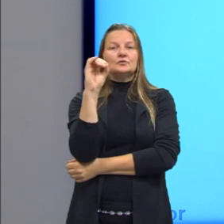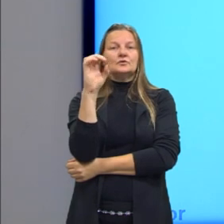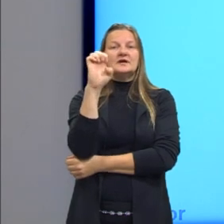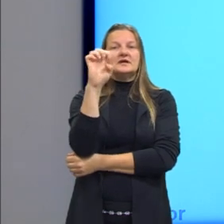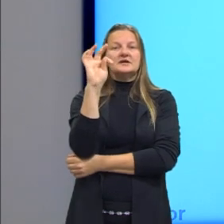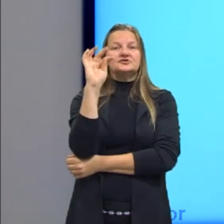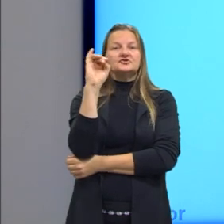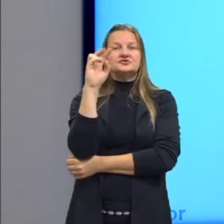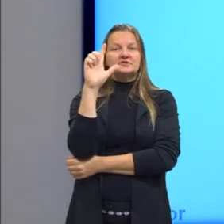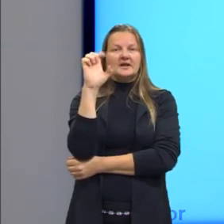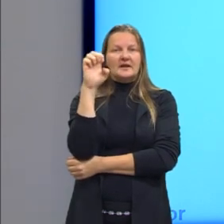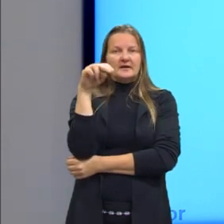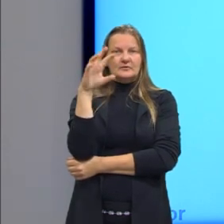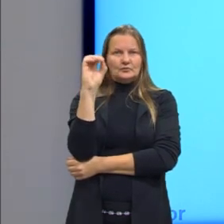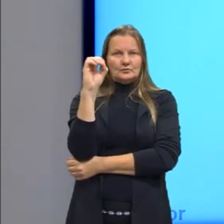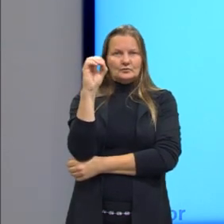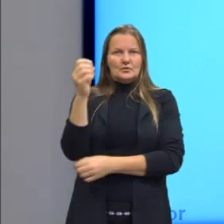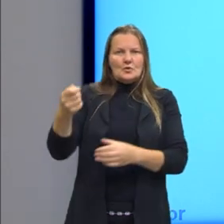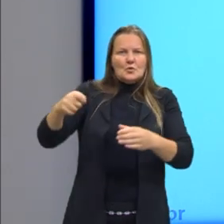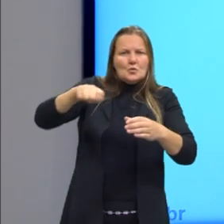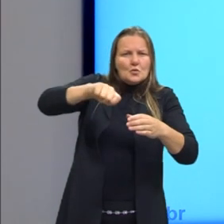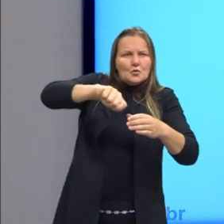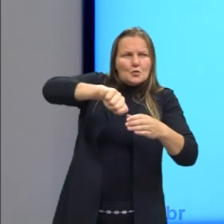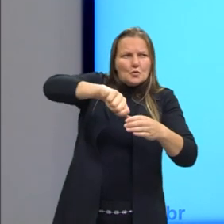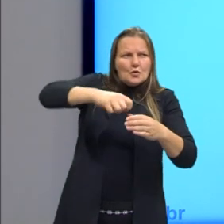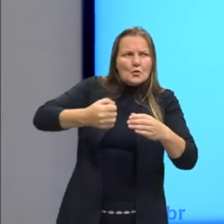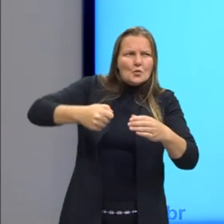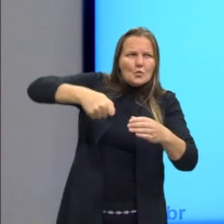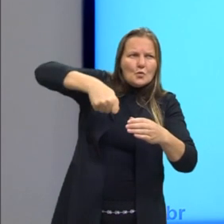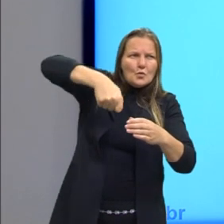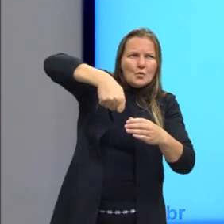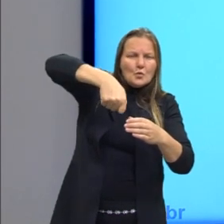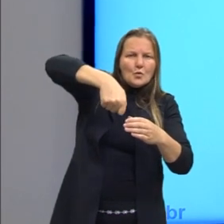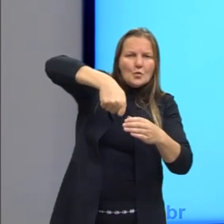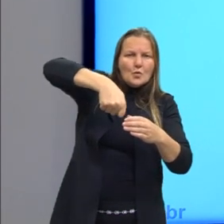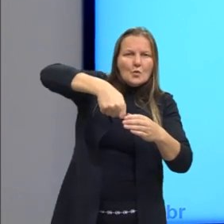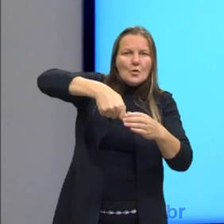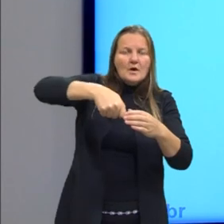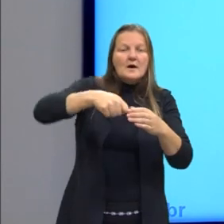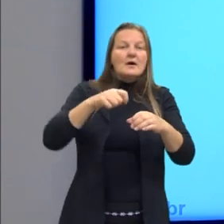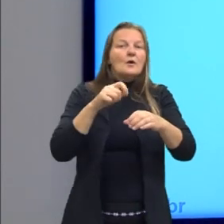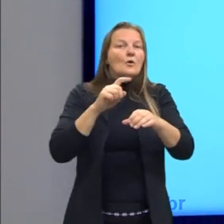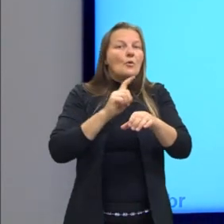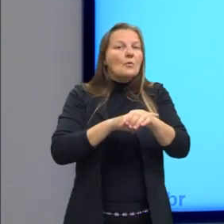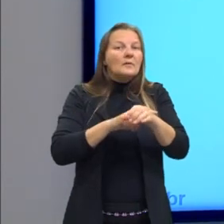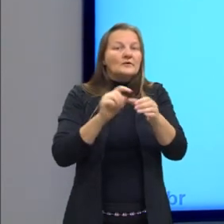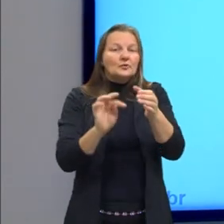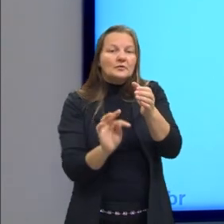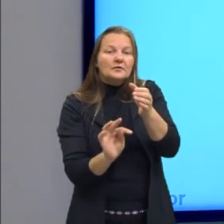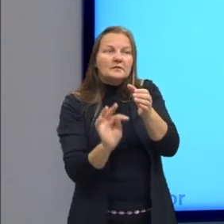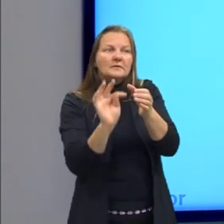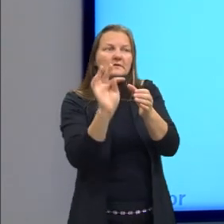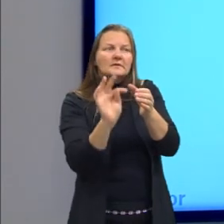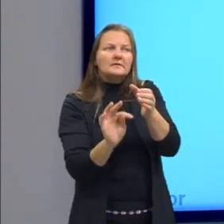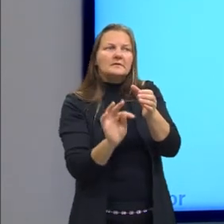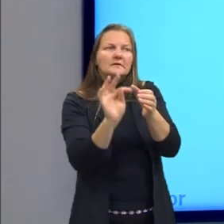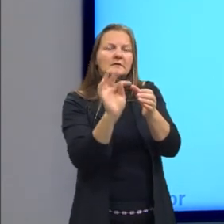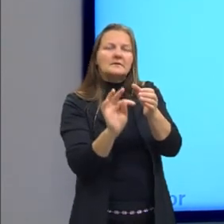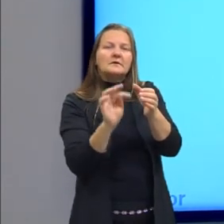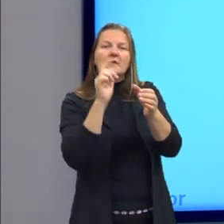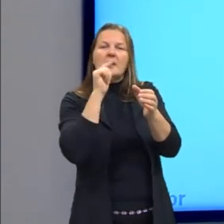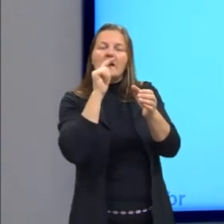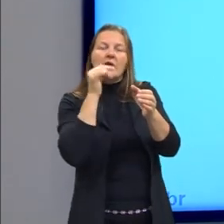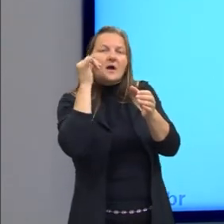glicol é adicionado à água nos radiadores para elevar a temperatura de ebulição da água e